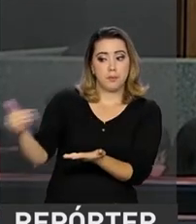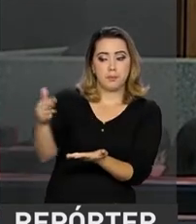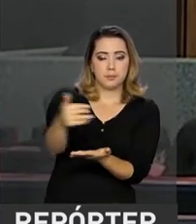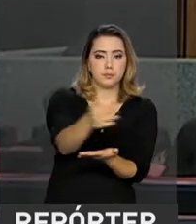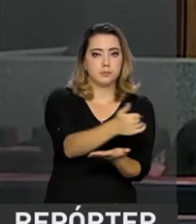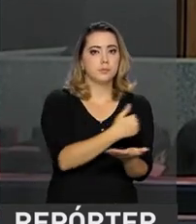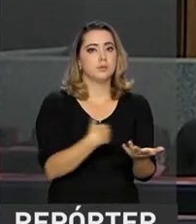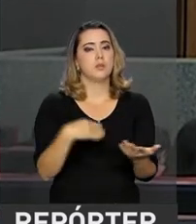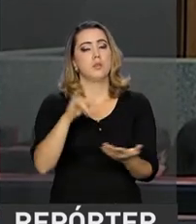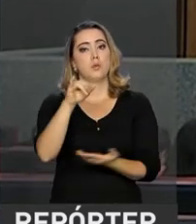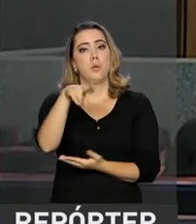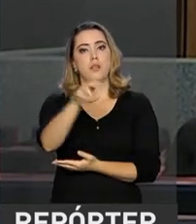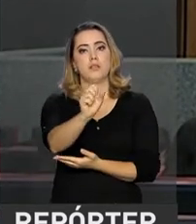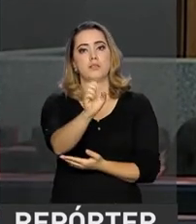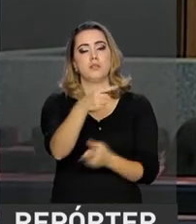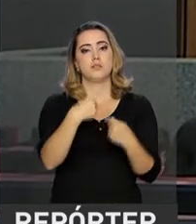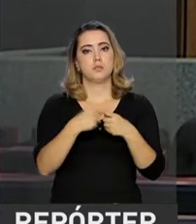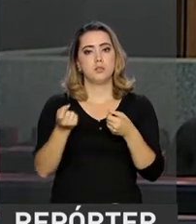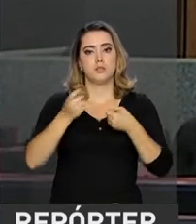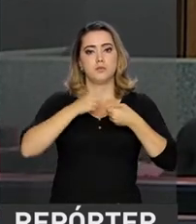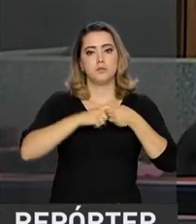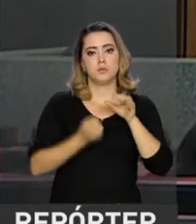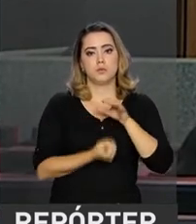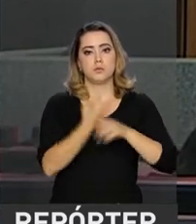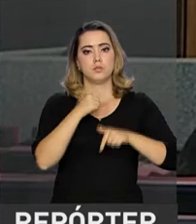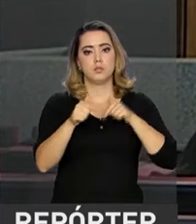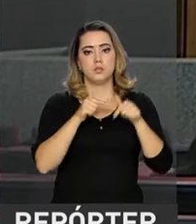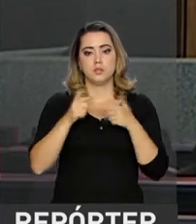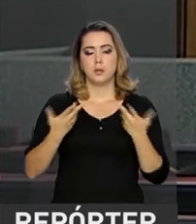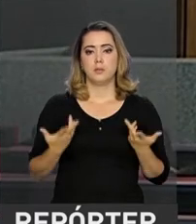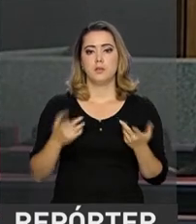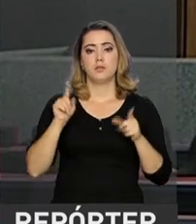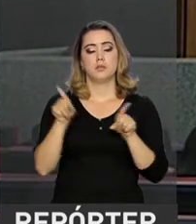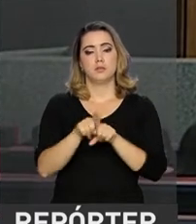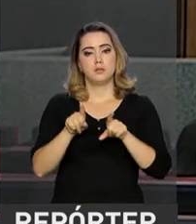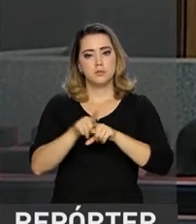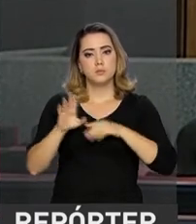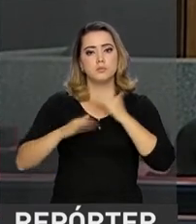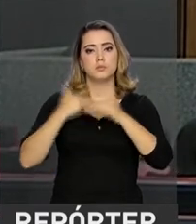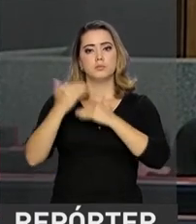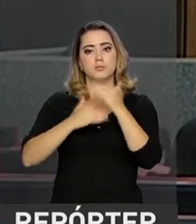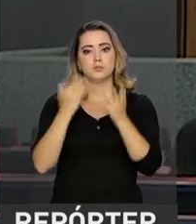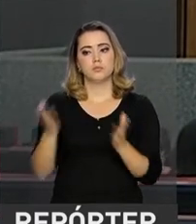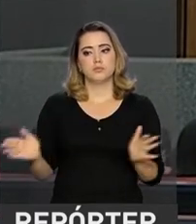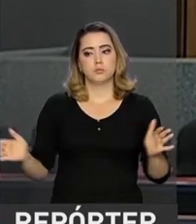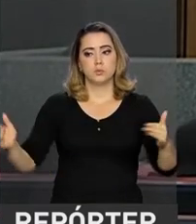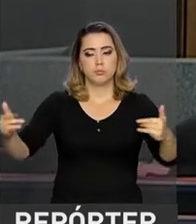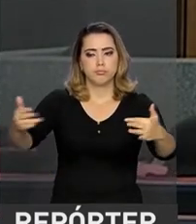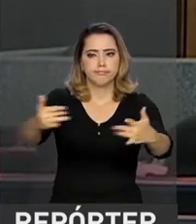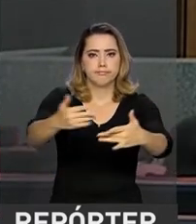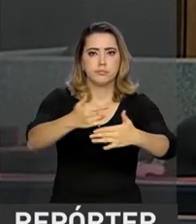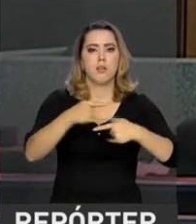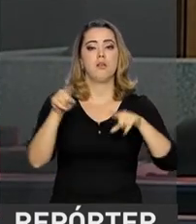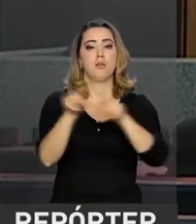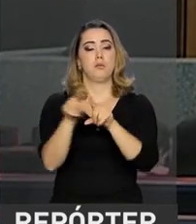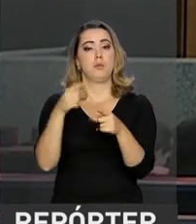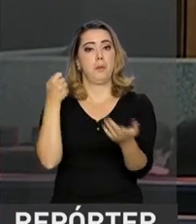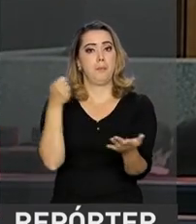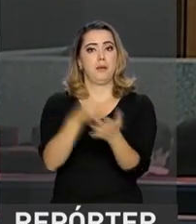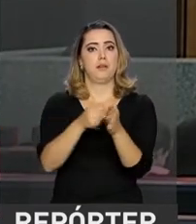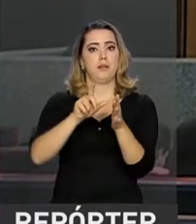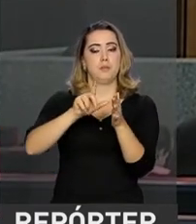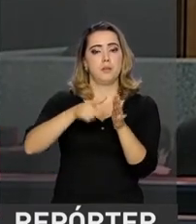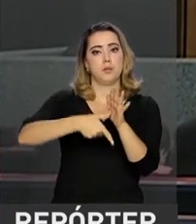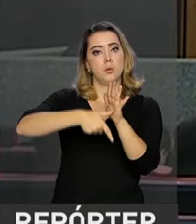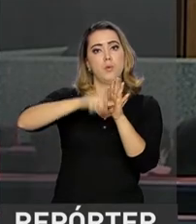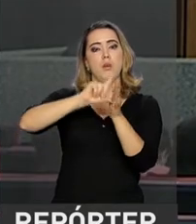da Previdência Social por conta da retomada da geração de empregos e também aumento das receitas com o pagamento antecipado pela